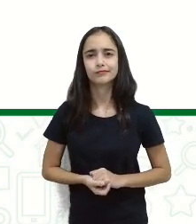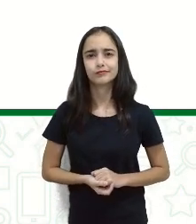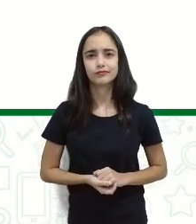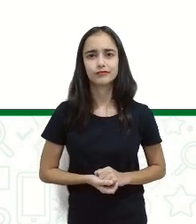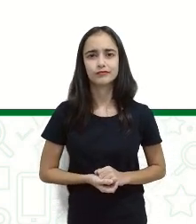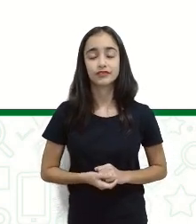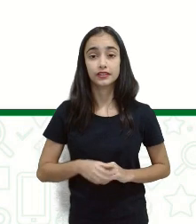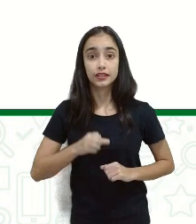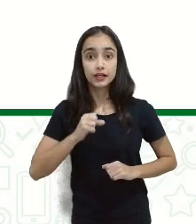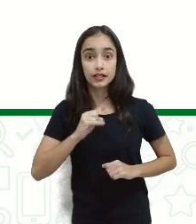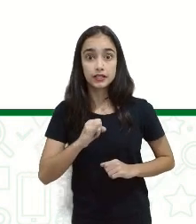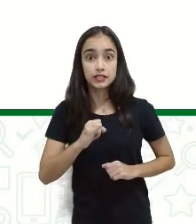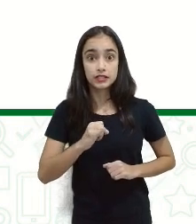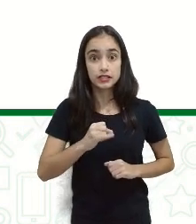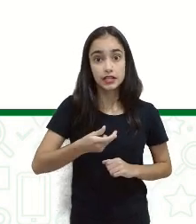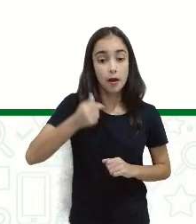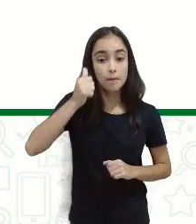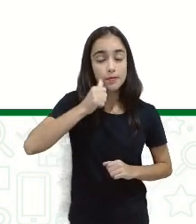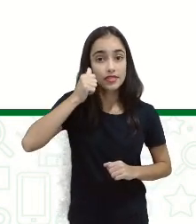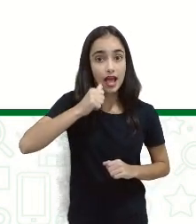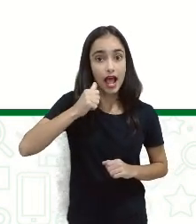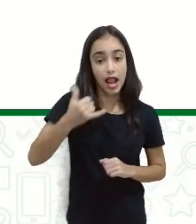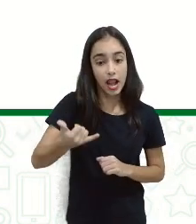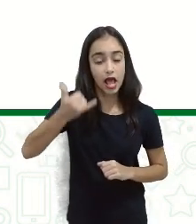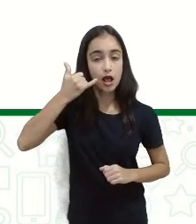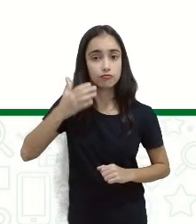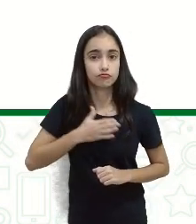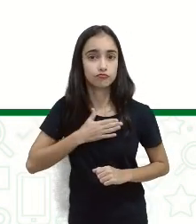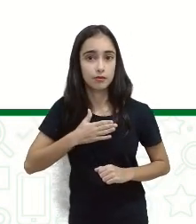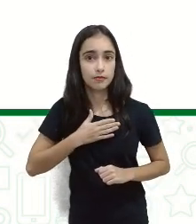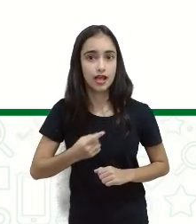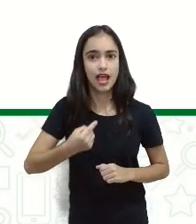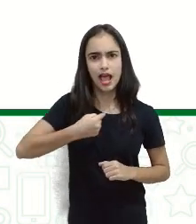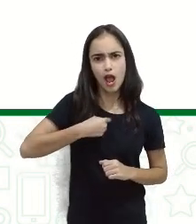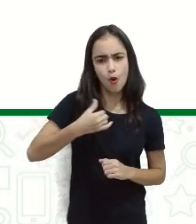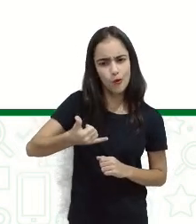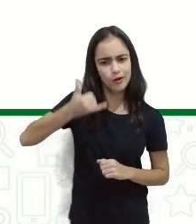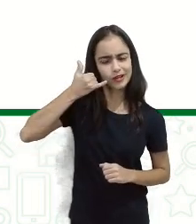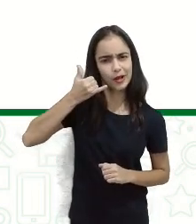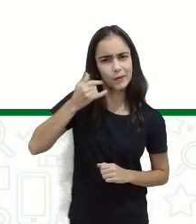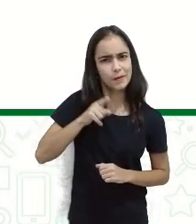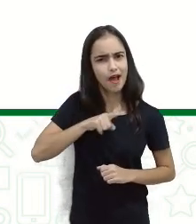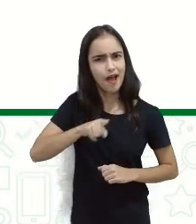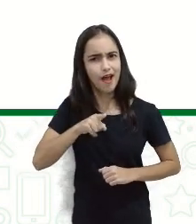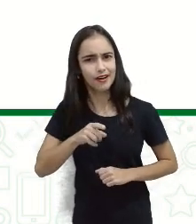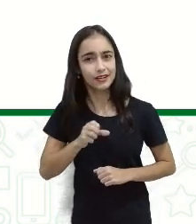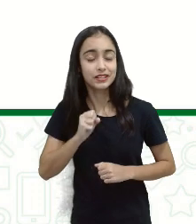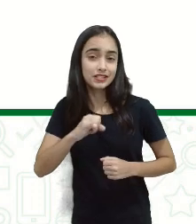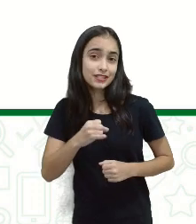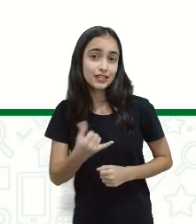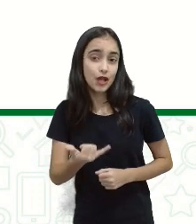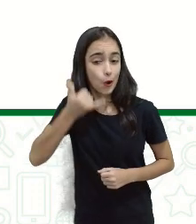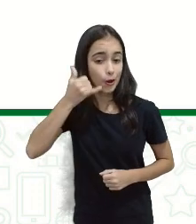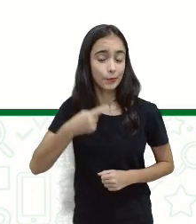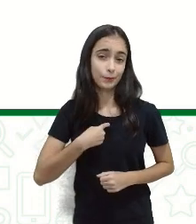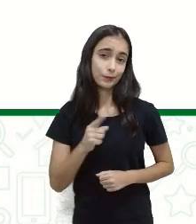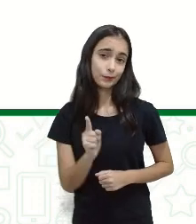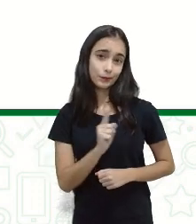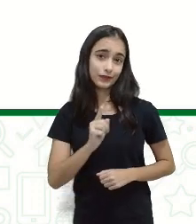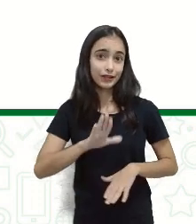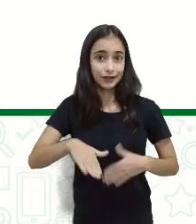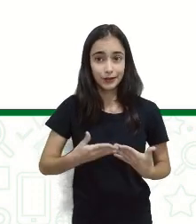Se a liga me ligasse, eu ligava a liga. Mas como a liga não me liga, eu não ligo a liga. Ai,